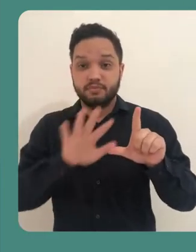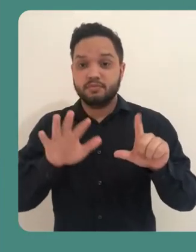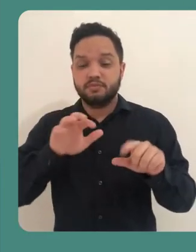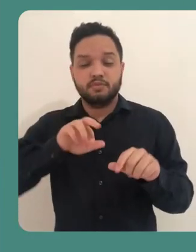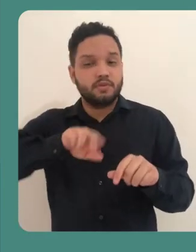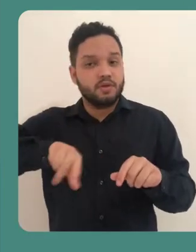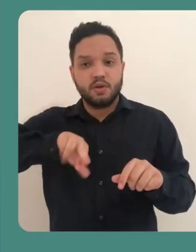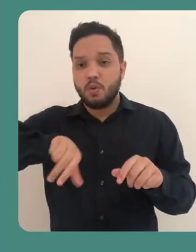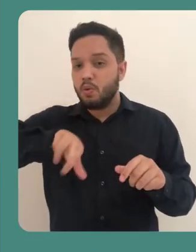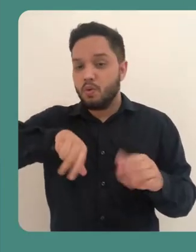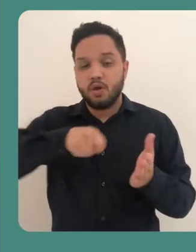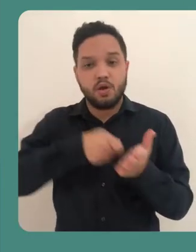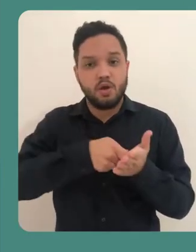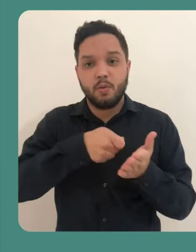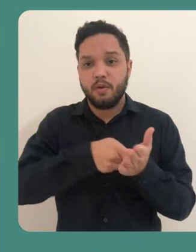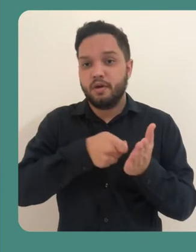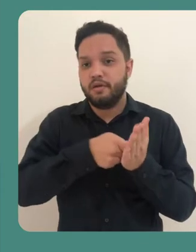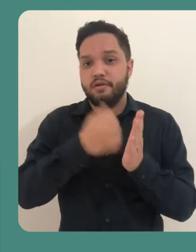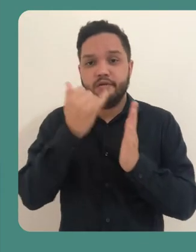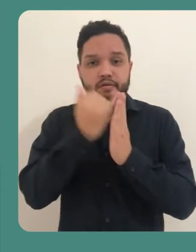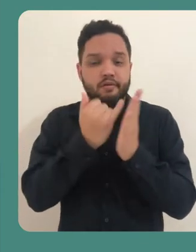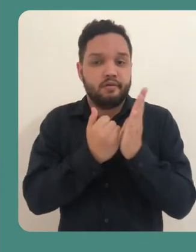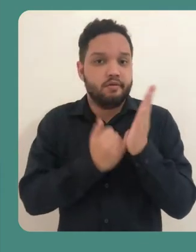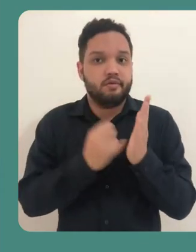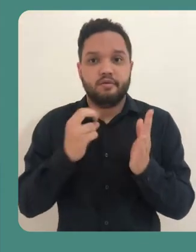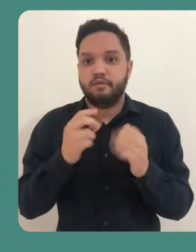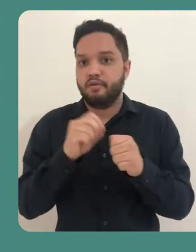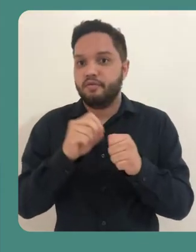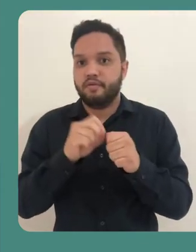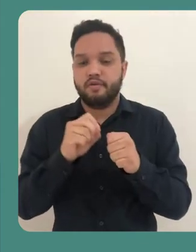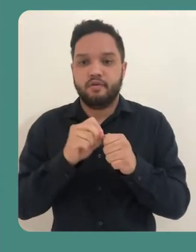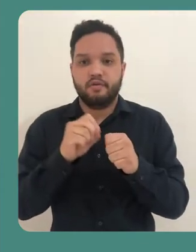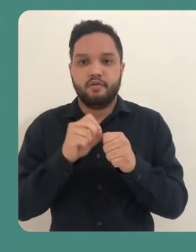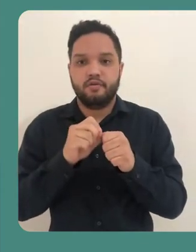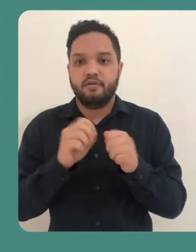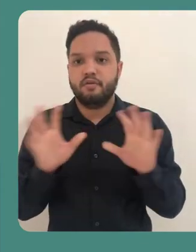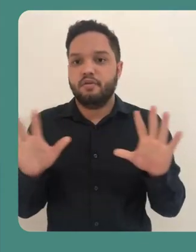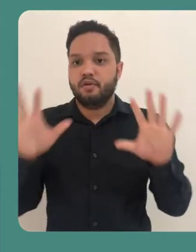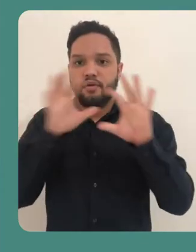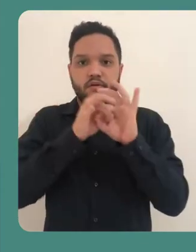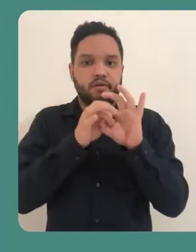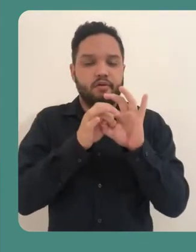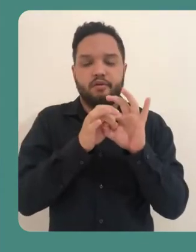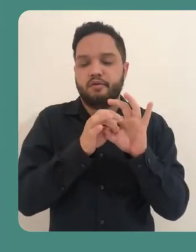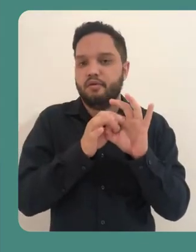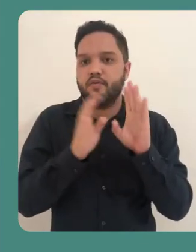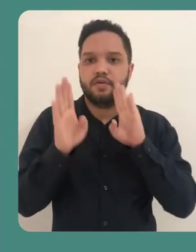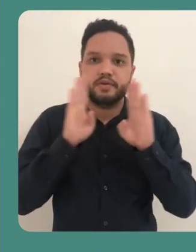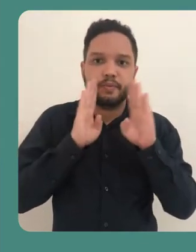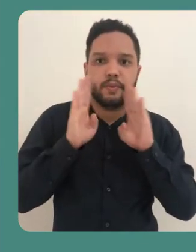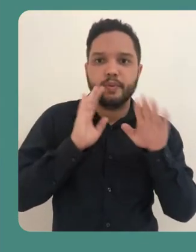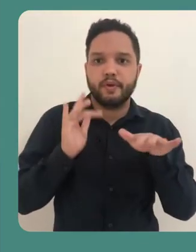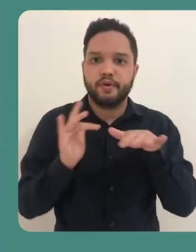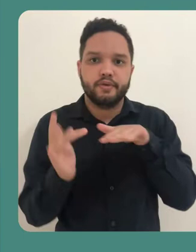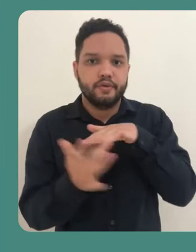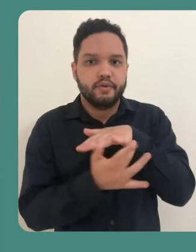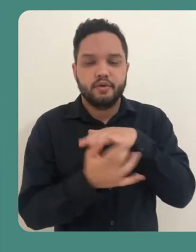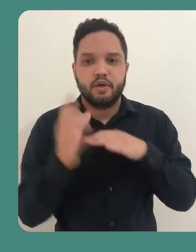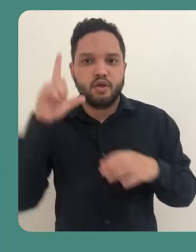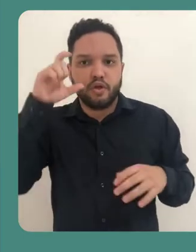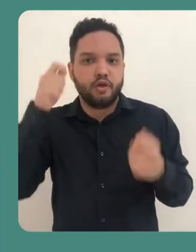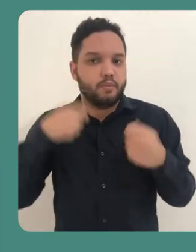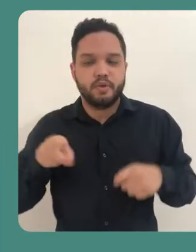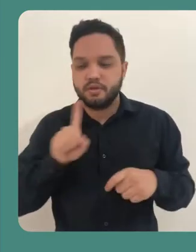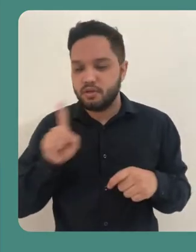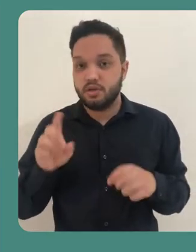não é exigido que os usuários façam um cadastro ou façam uma conexão por meio de redes sociais. Basta